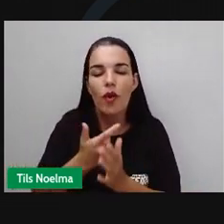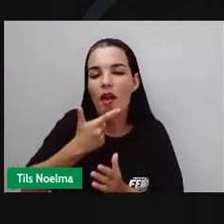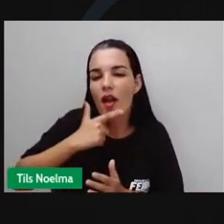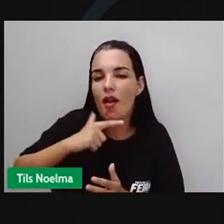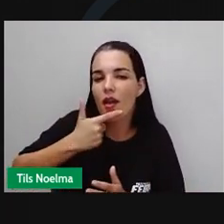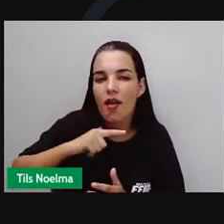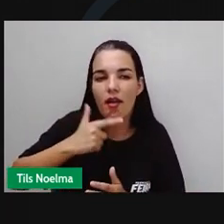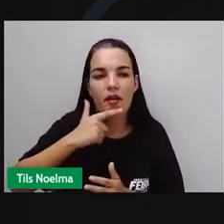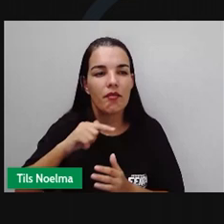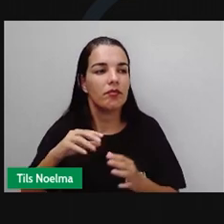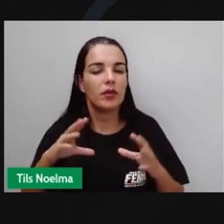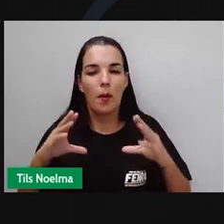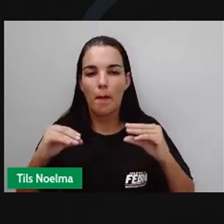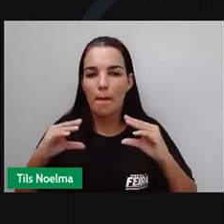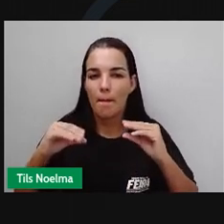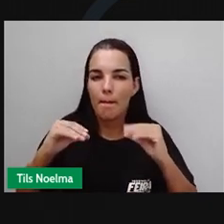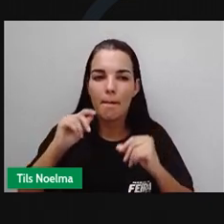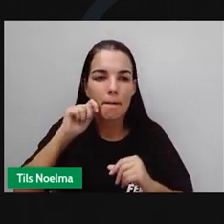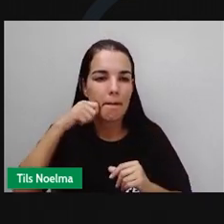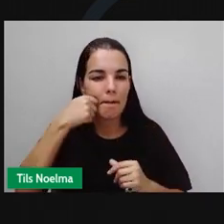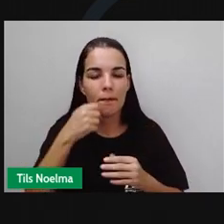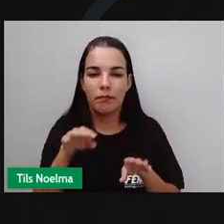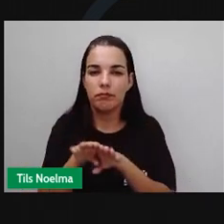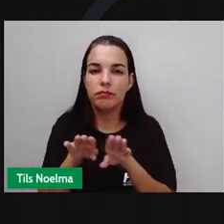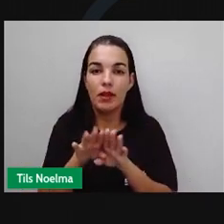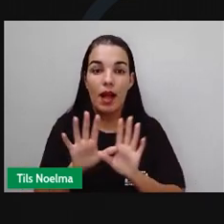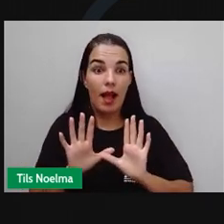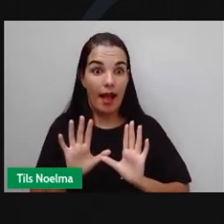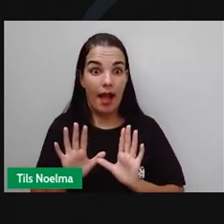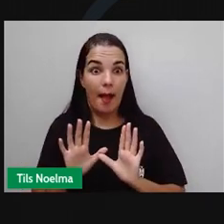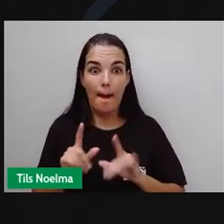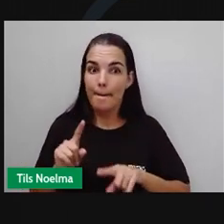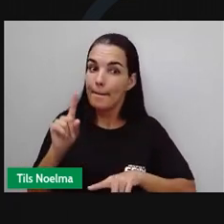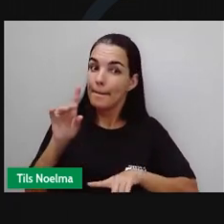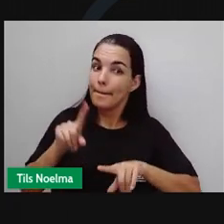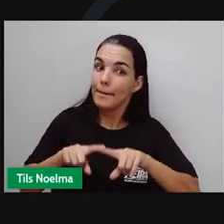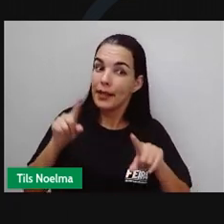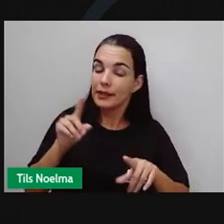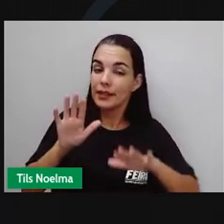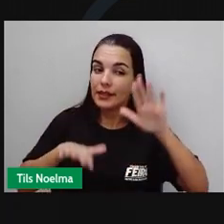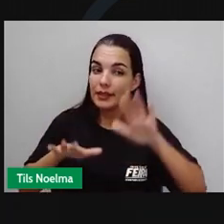árabe e naã. Mas talvez não todos no mesmo jantar.